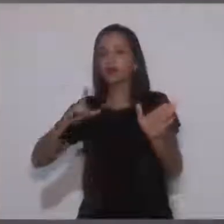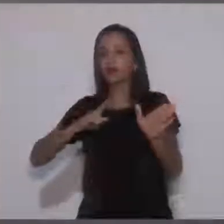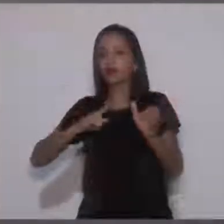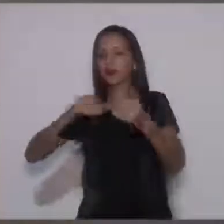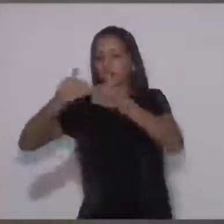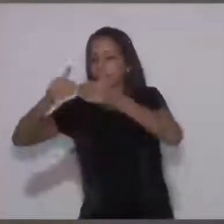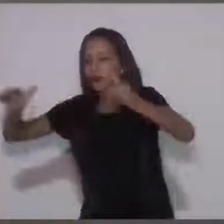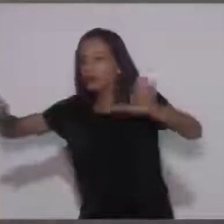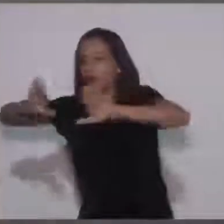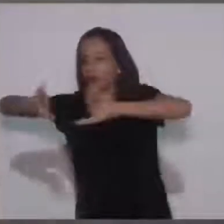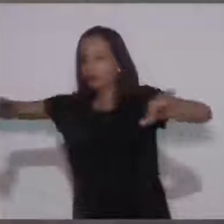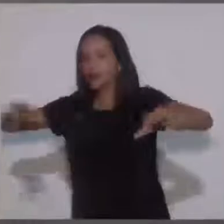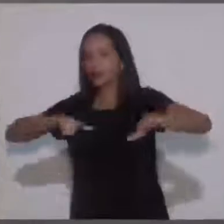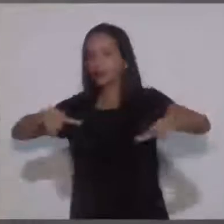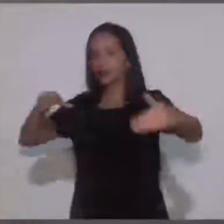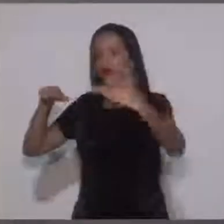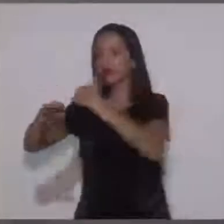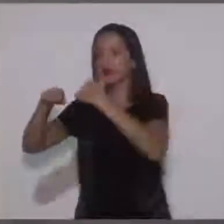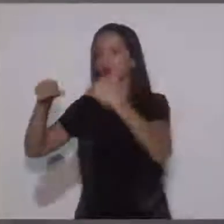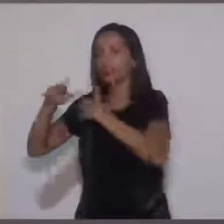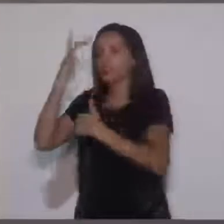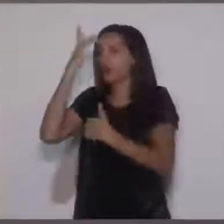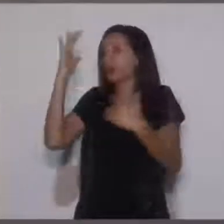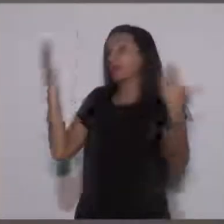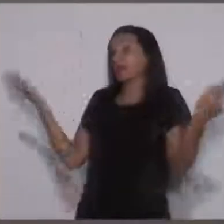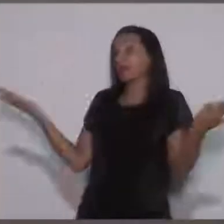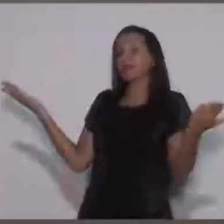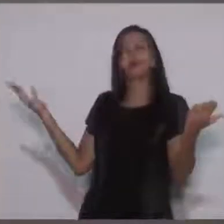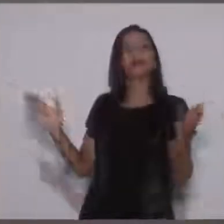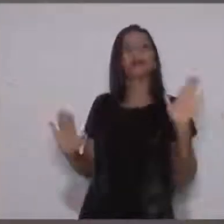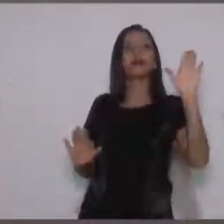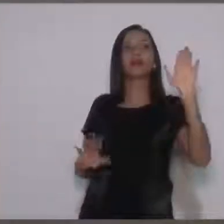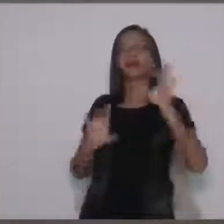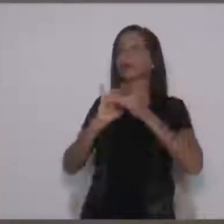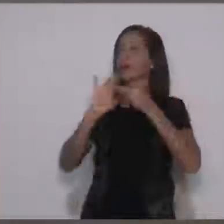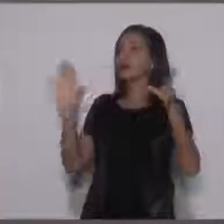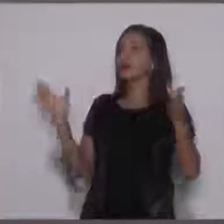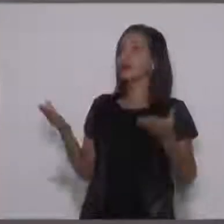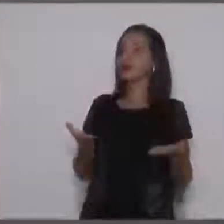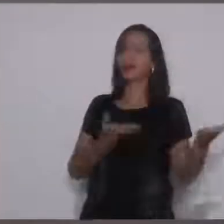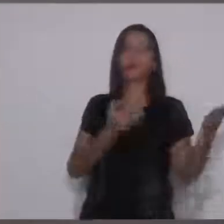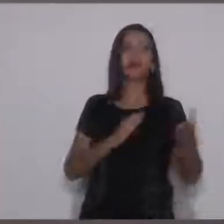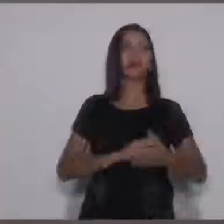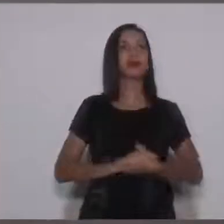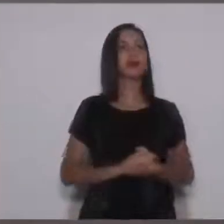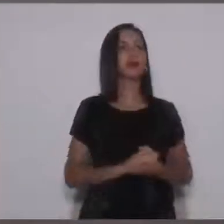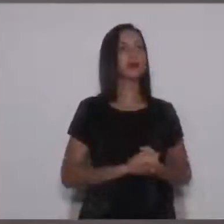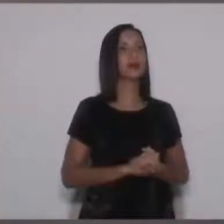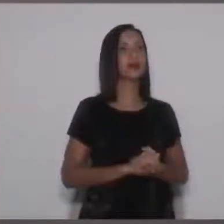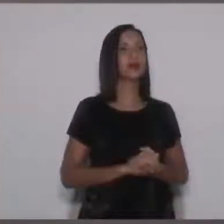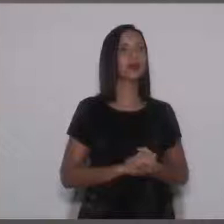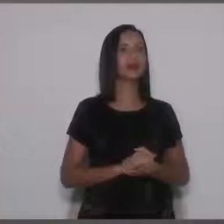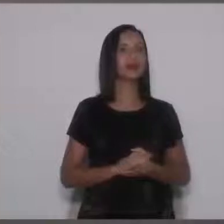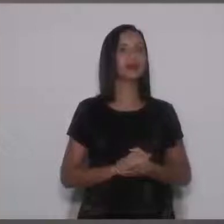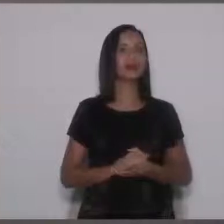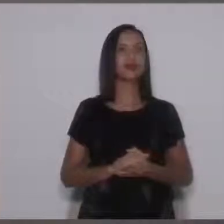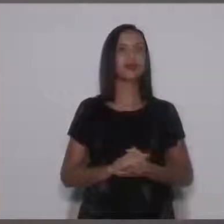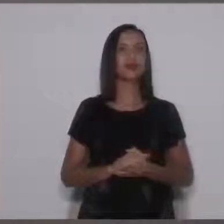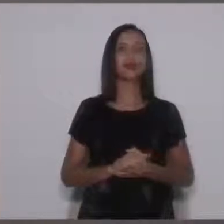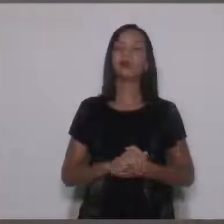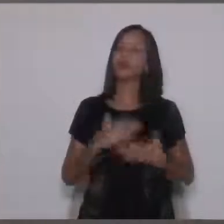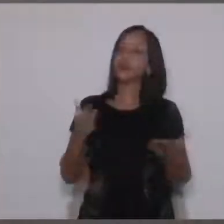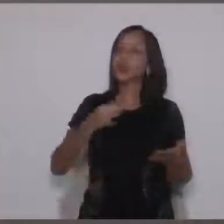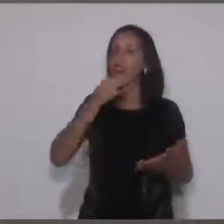que eu falei para vocês que até agora eu também não entendi para quê. Vereador, permite uma parte? Nem por onde? Pode falar. Ali é, segundo